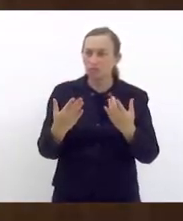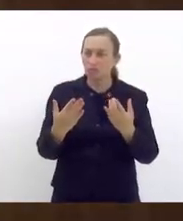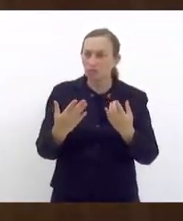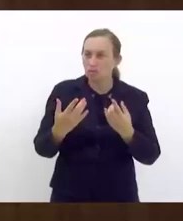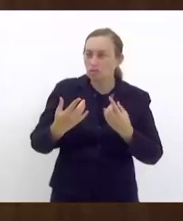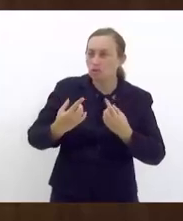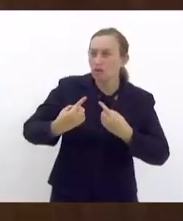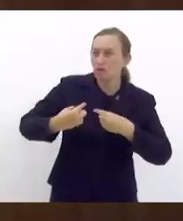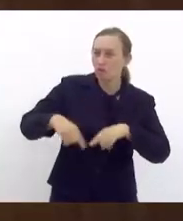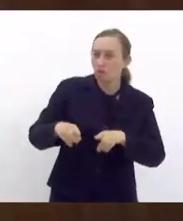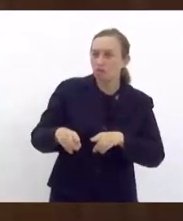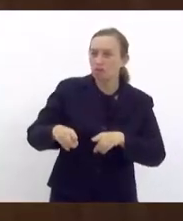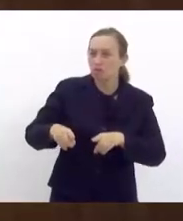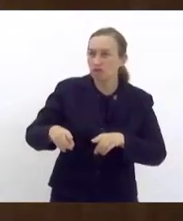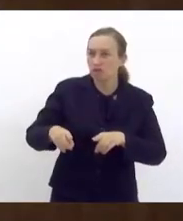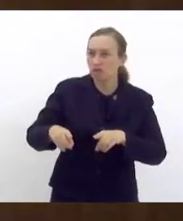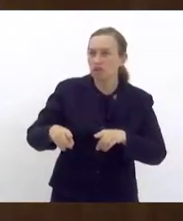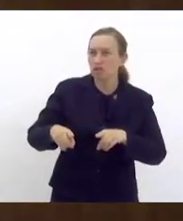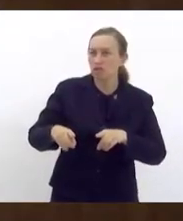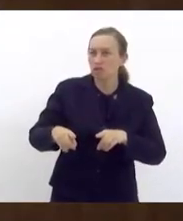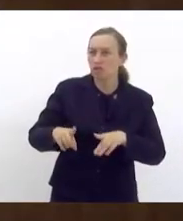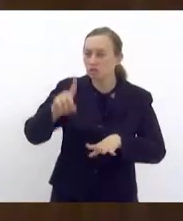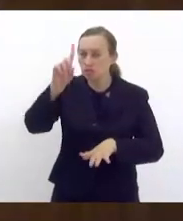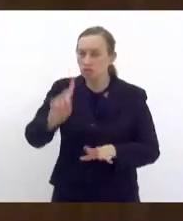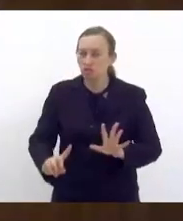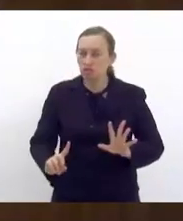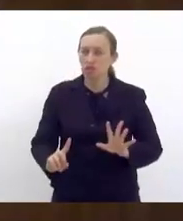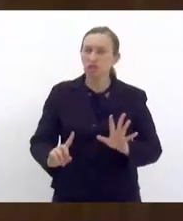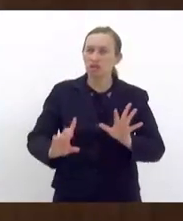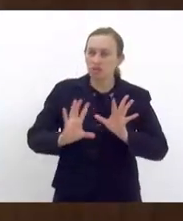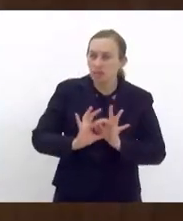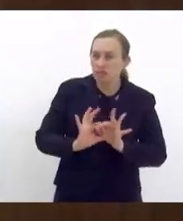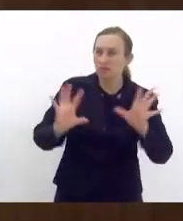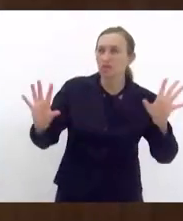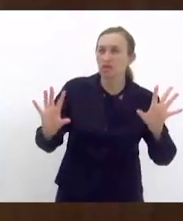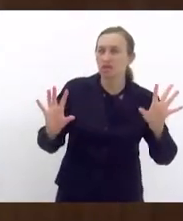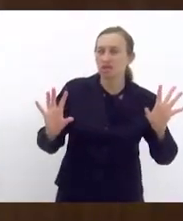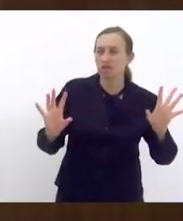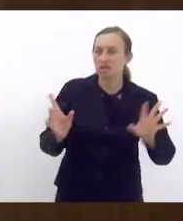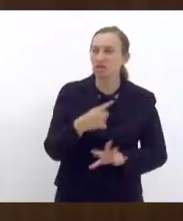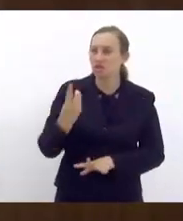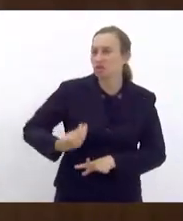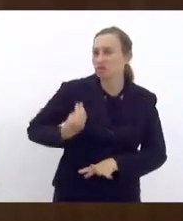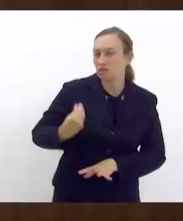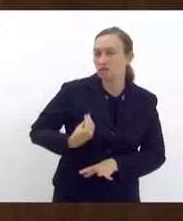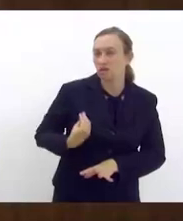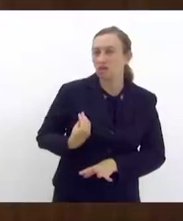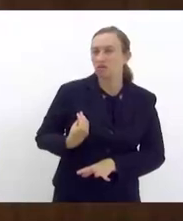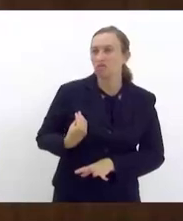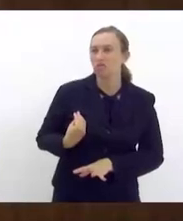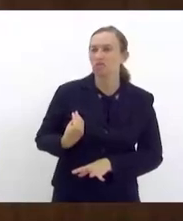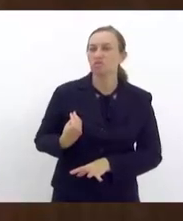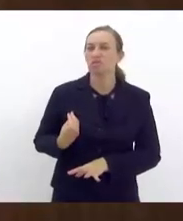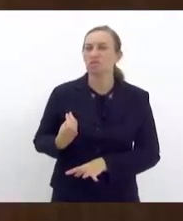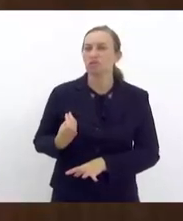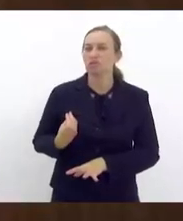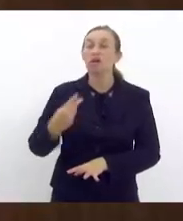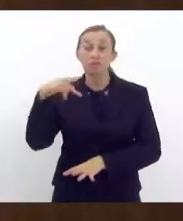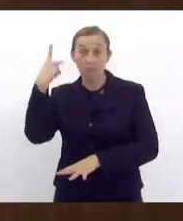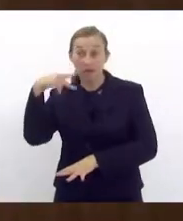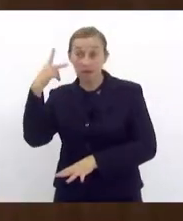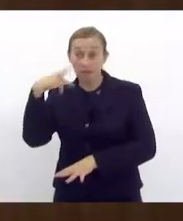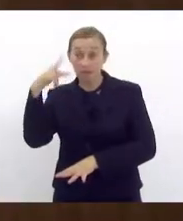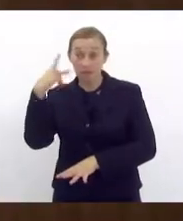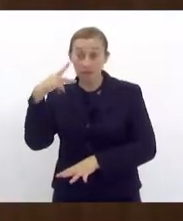à consolidação dos patamares democráticos que nós vivenciamos e que nós aqui, parlamentares,